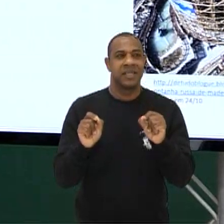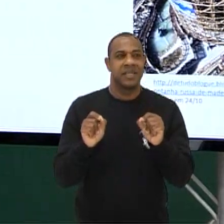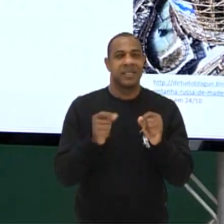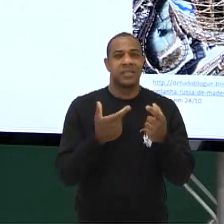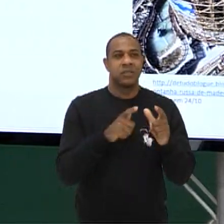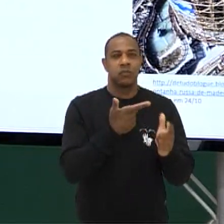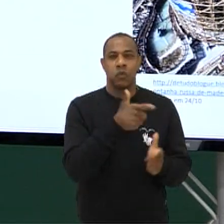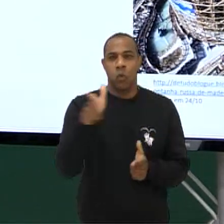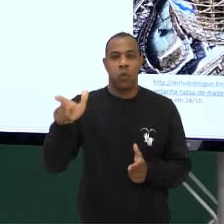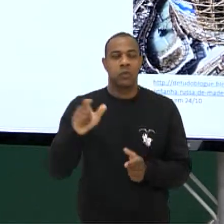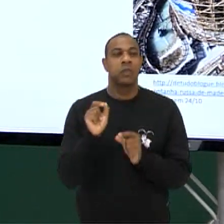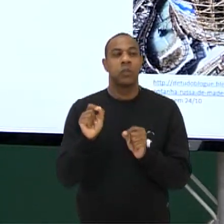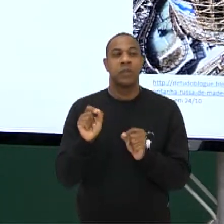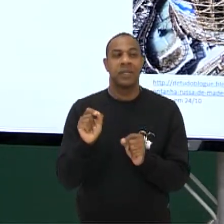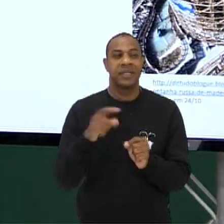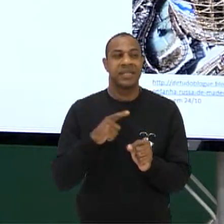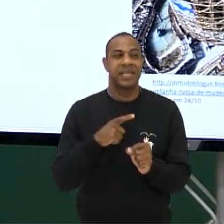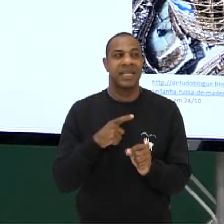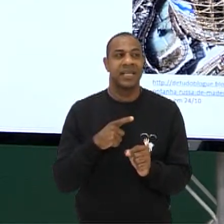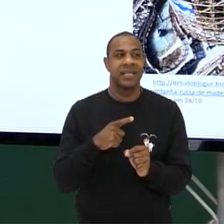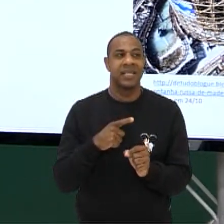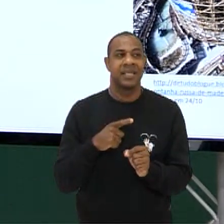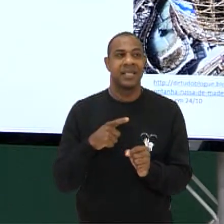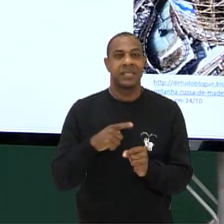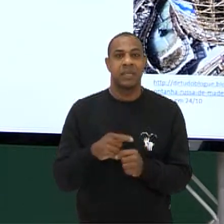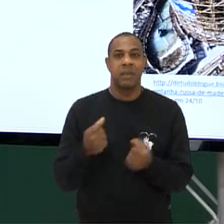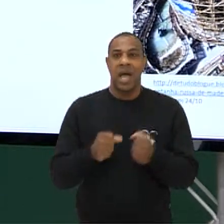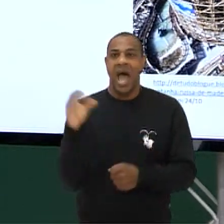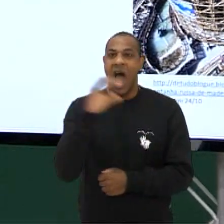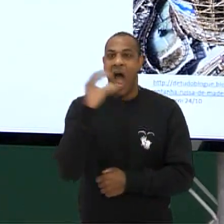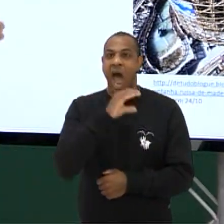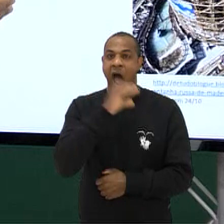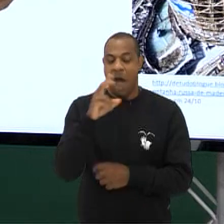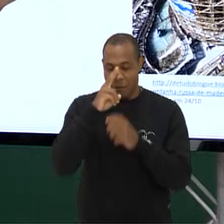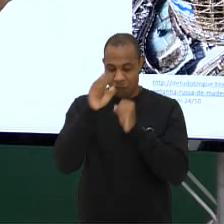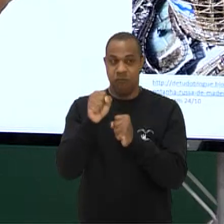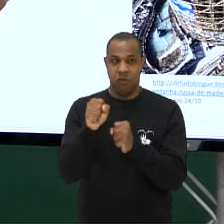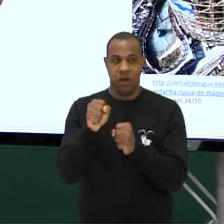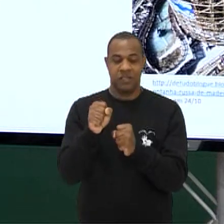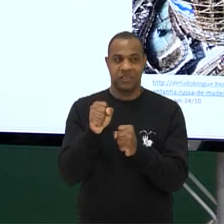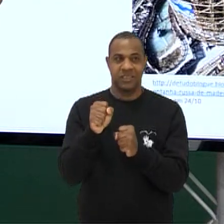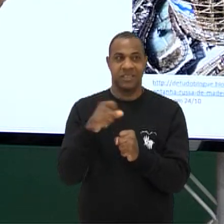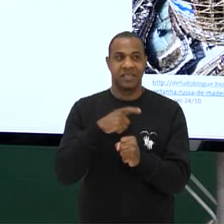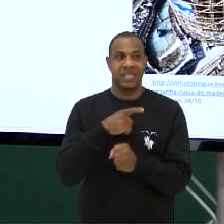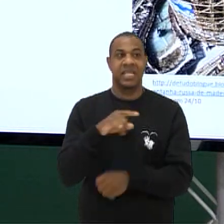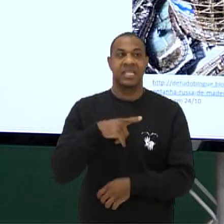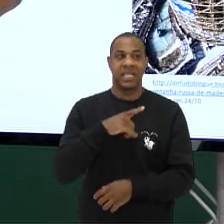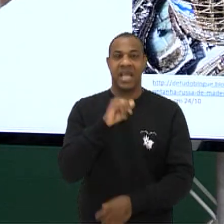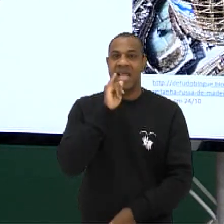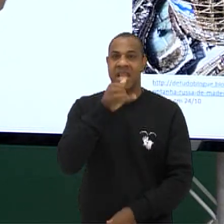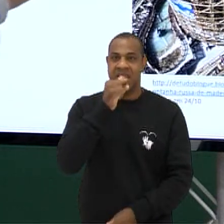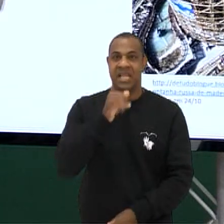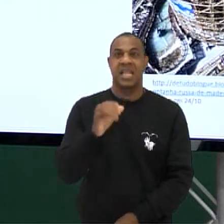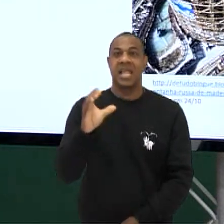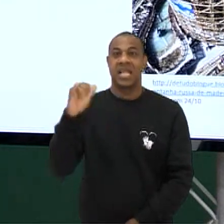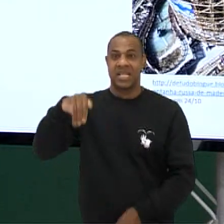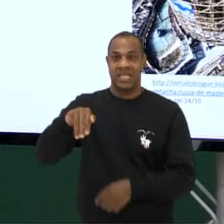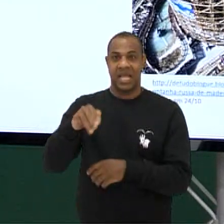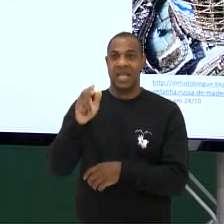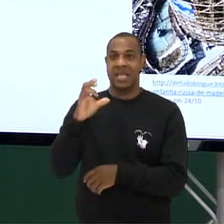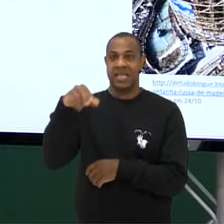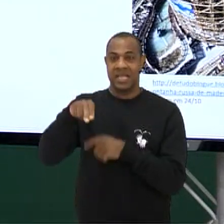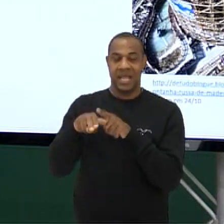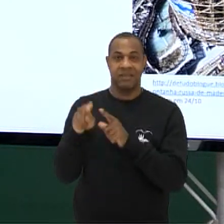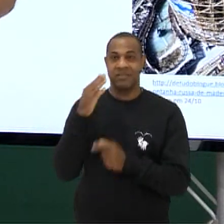outras aqui É que ela tem uma parte de aceleração muito forte Então você tem a energia cinética Na verdade um trabalho